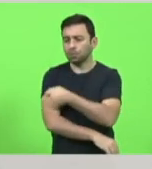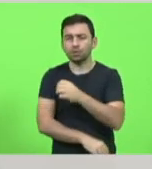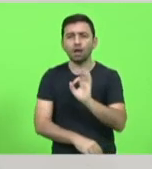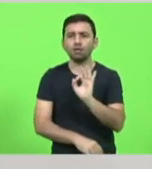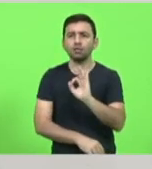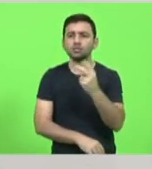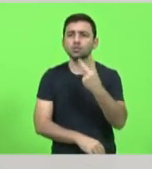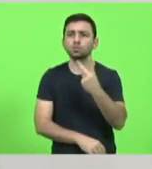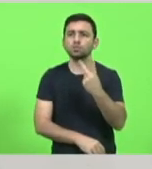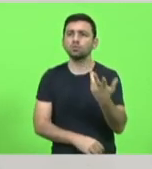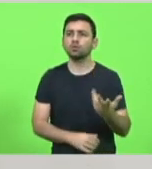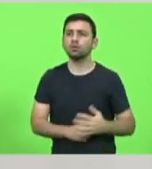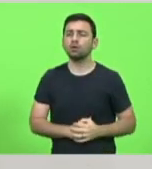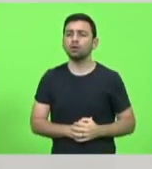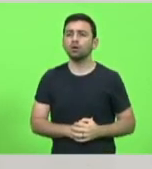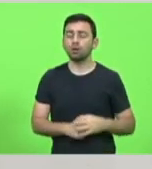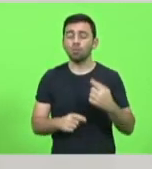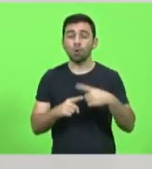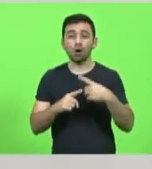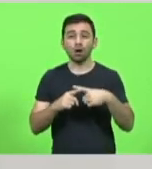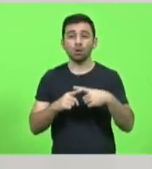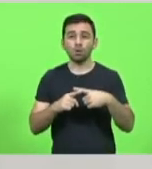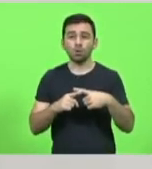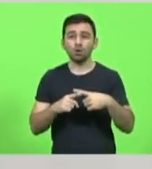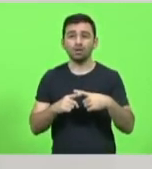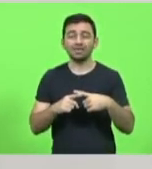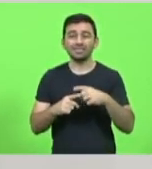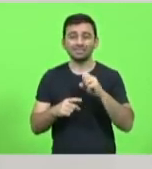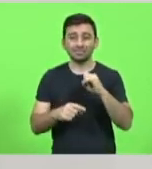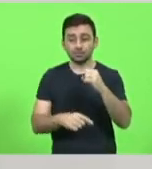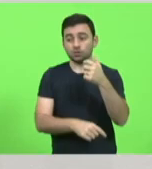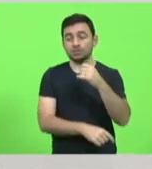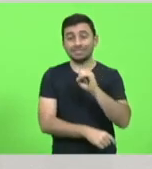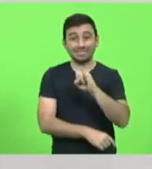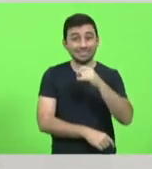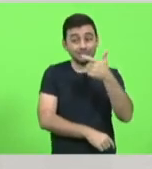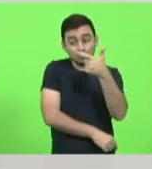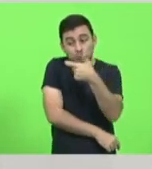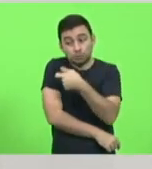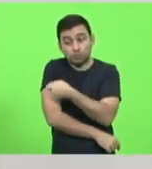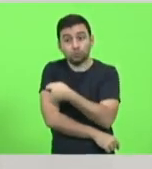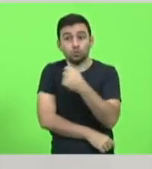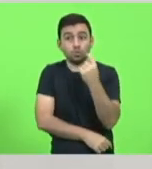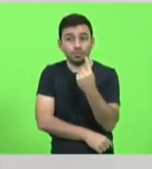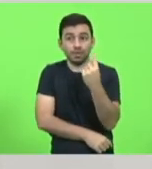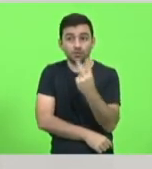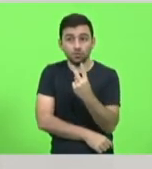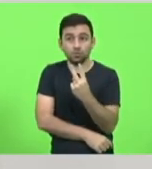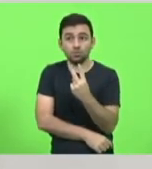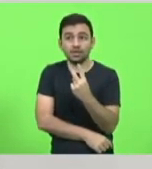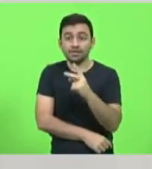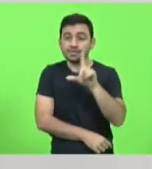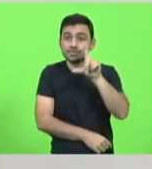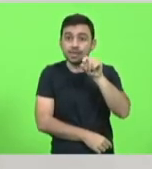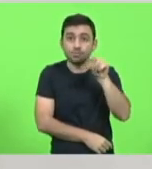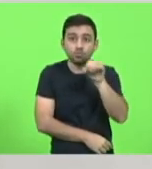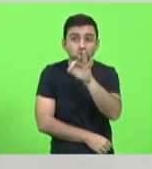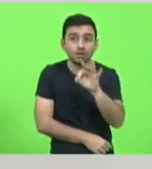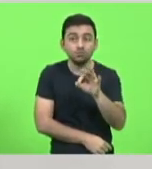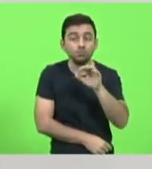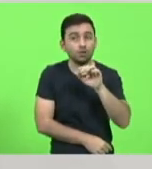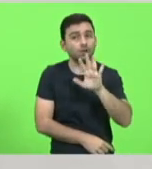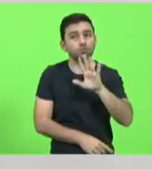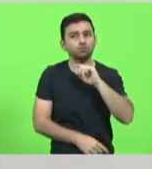porque a imunização, mesmo com a segunda dose, ainda não é 100%, mas ela protege,